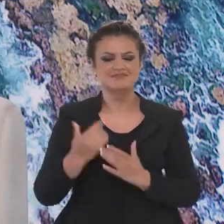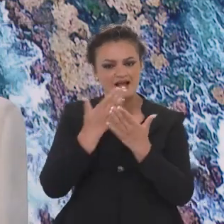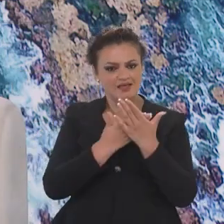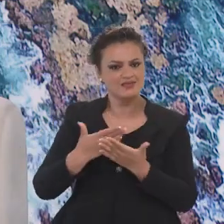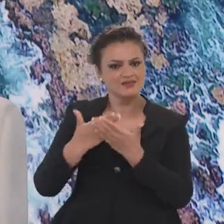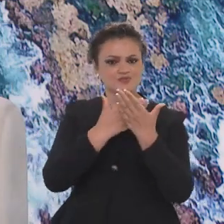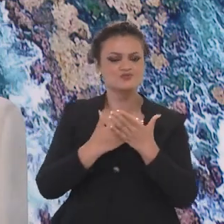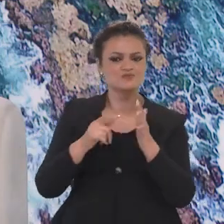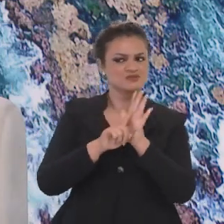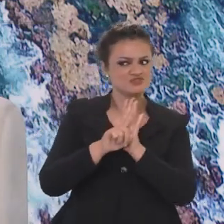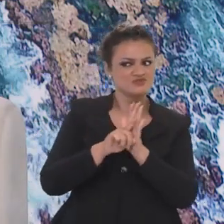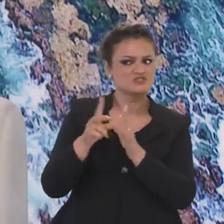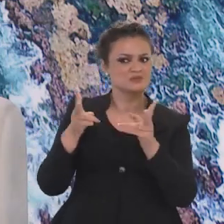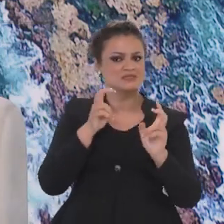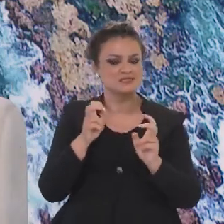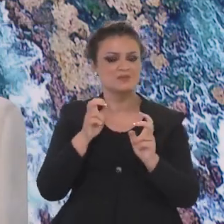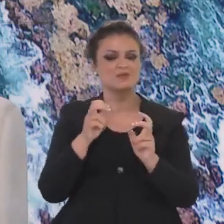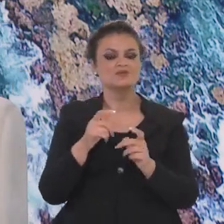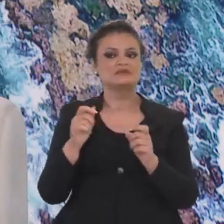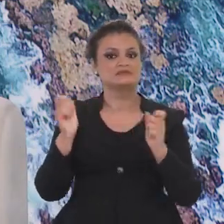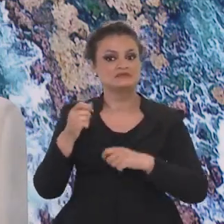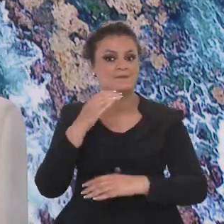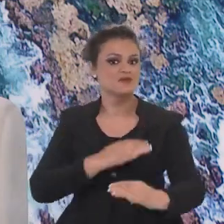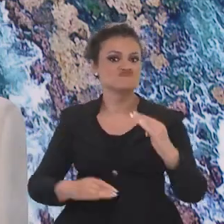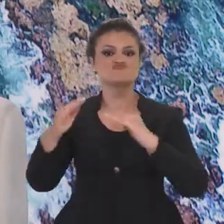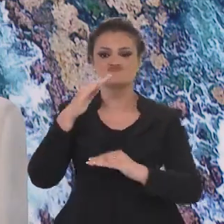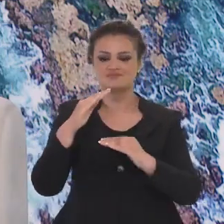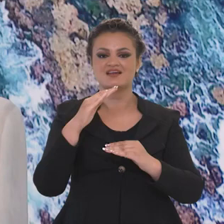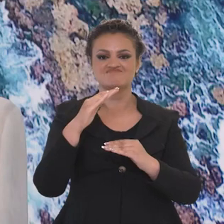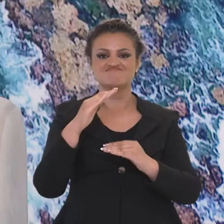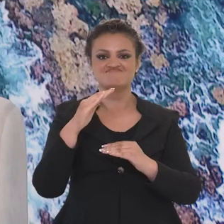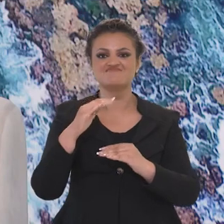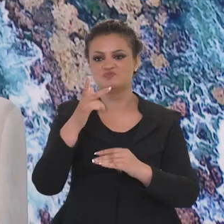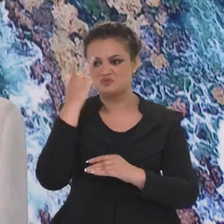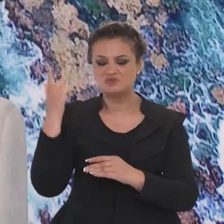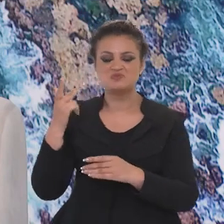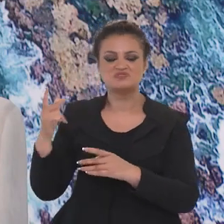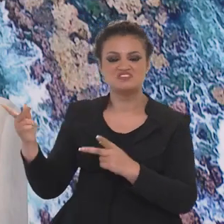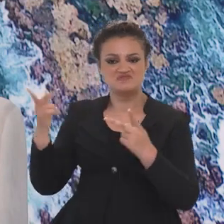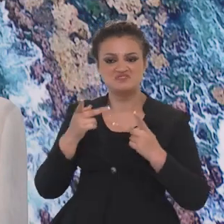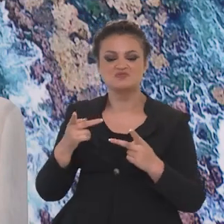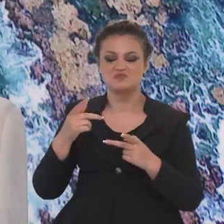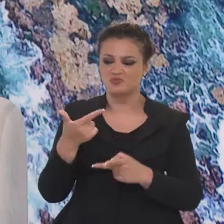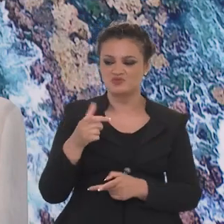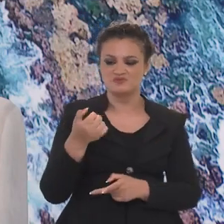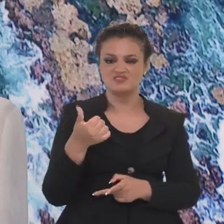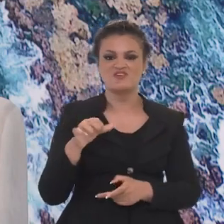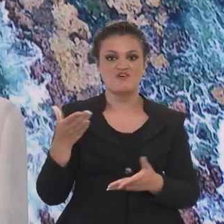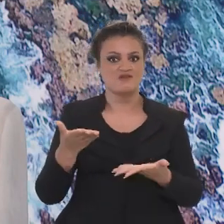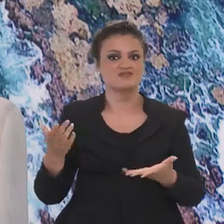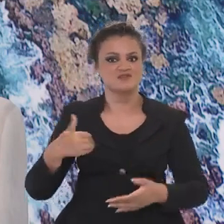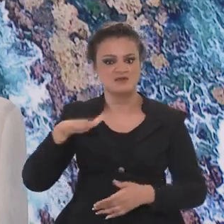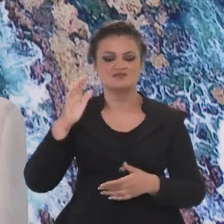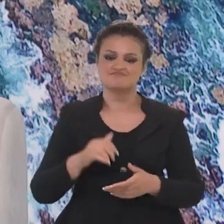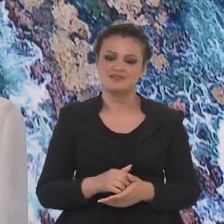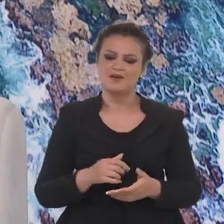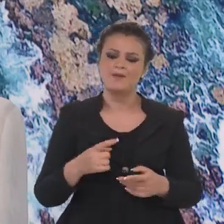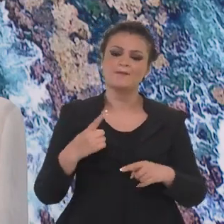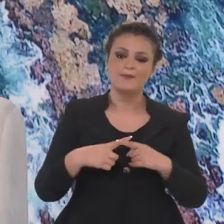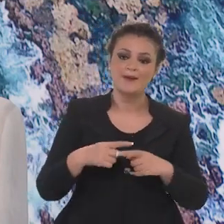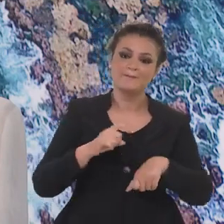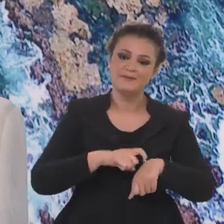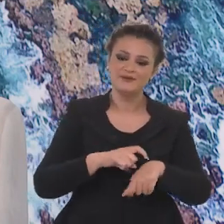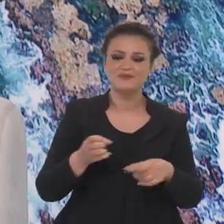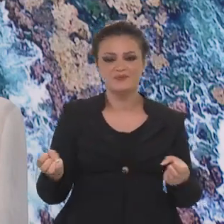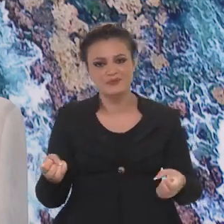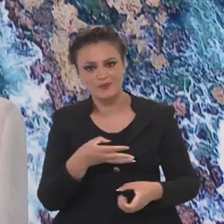estudo, análise, perspectiva que a gente tem, que a gente possa superar o número histórico de turistas estrangeiros vindo para o Brasil. Isso tem a ver com o novo